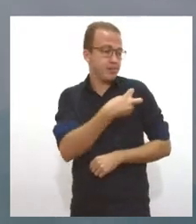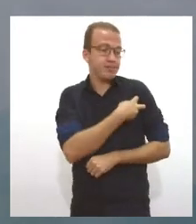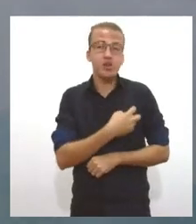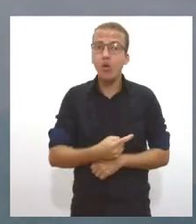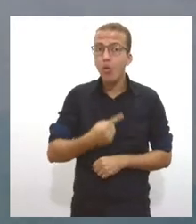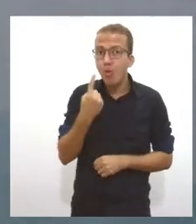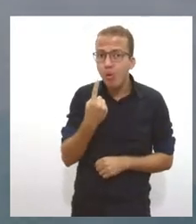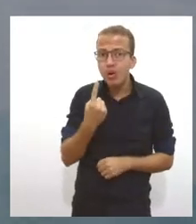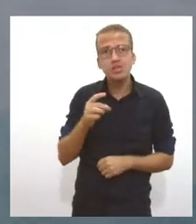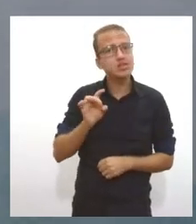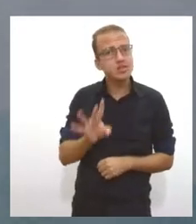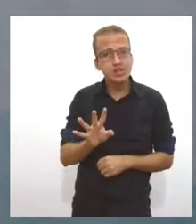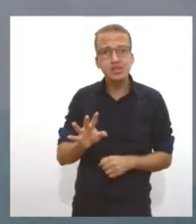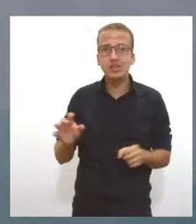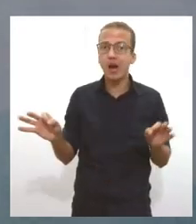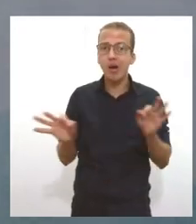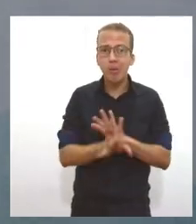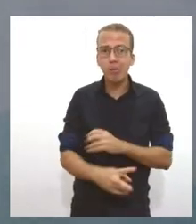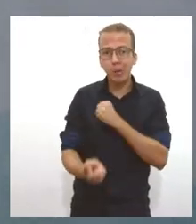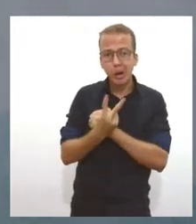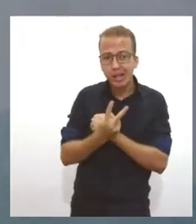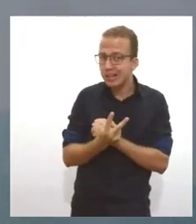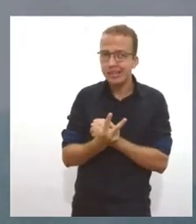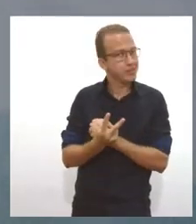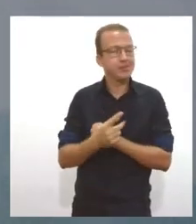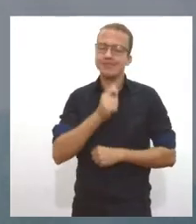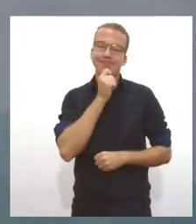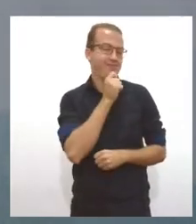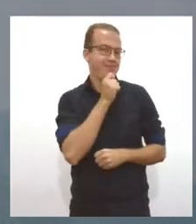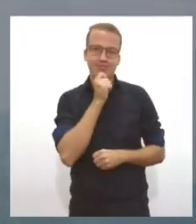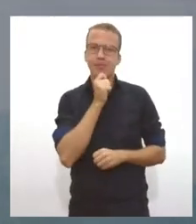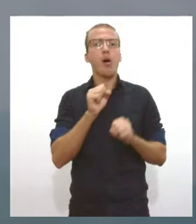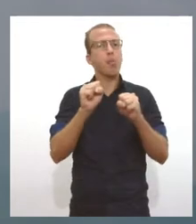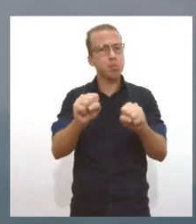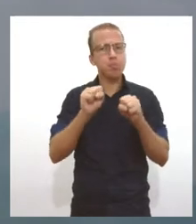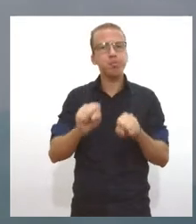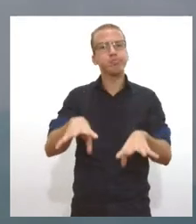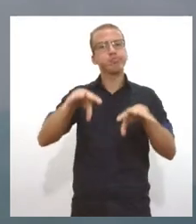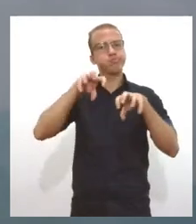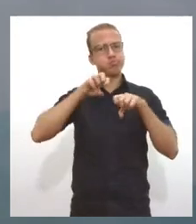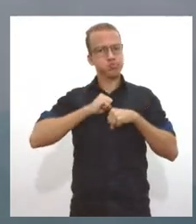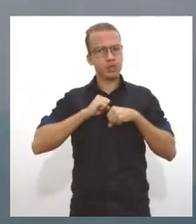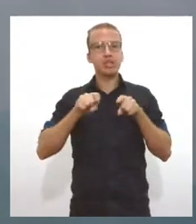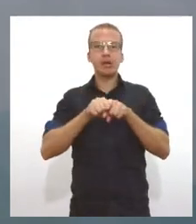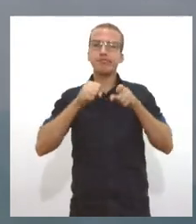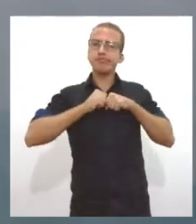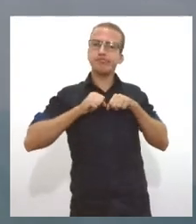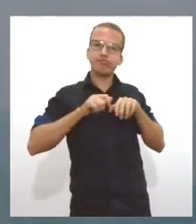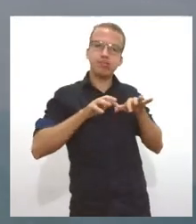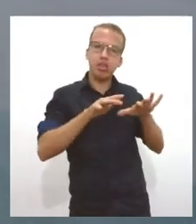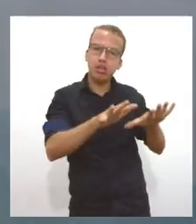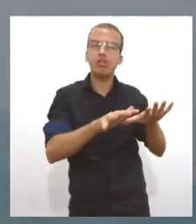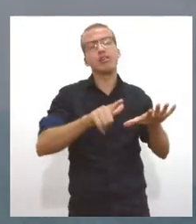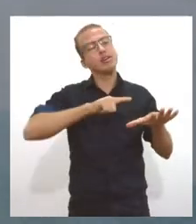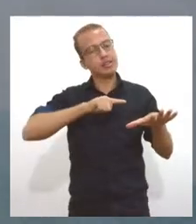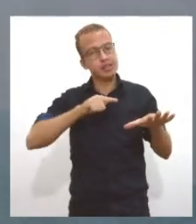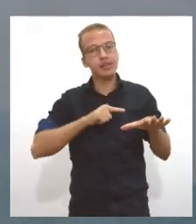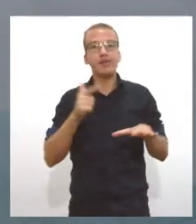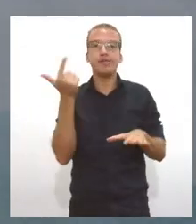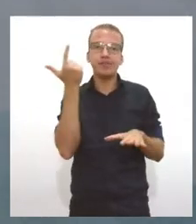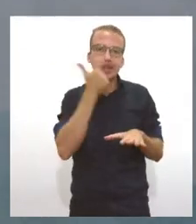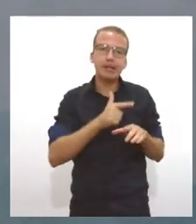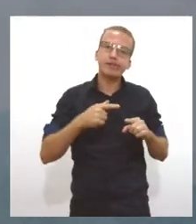estão imunizados. Eles ainda estão no risco de se contaminar e de estar replicando essa doença e fazendo mutações dessa